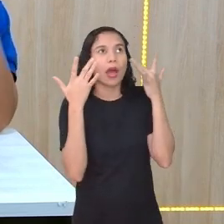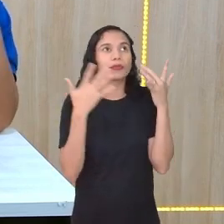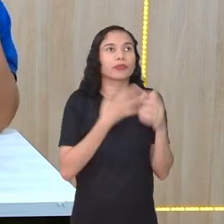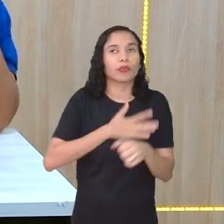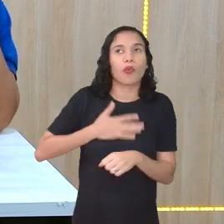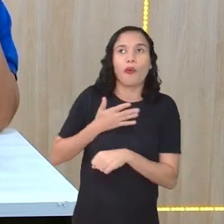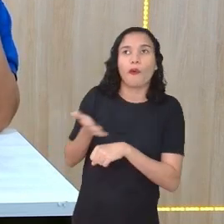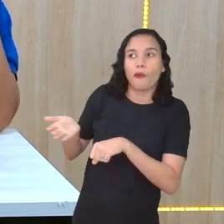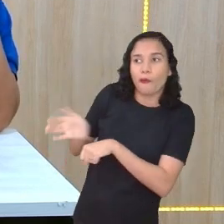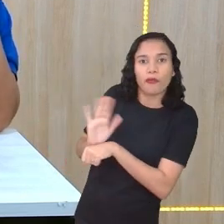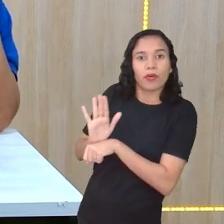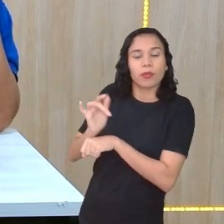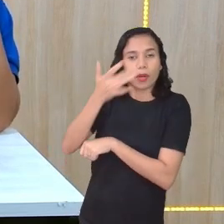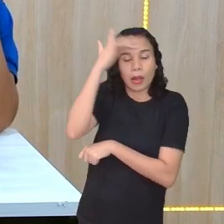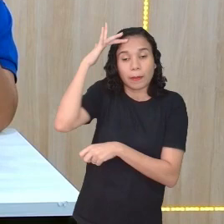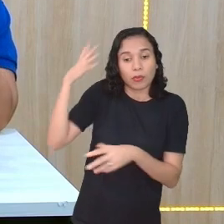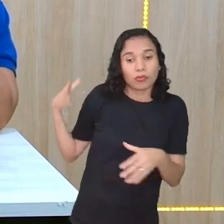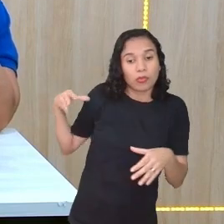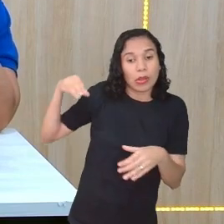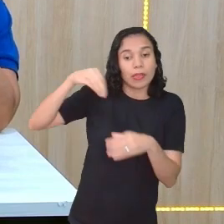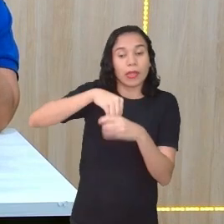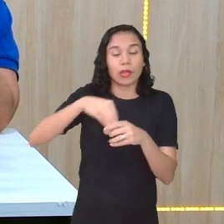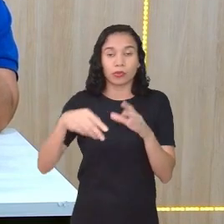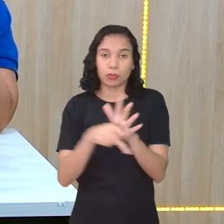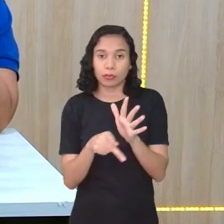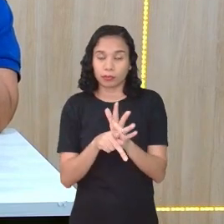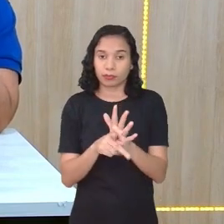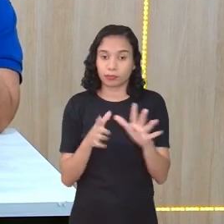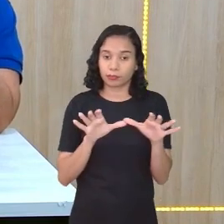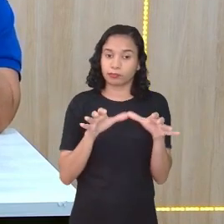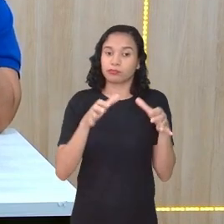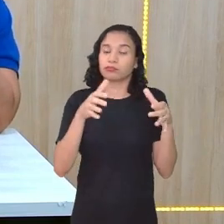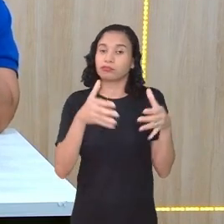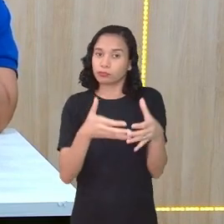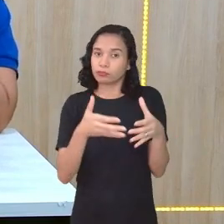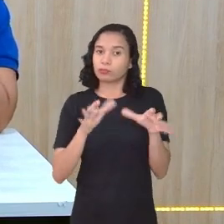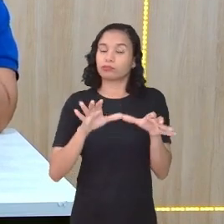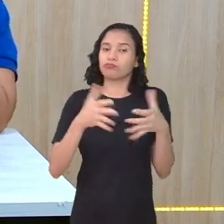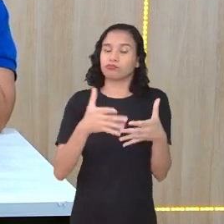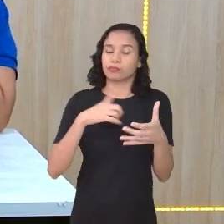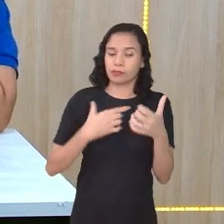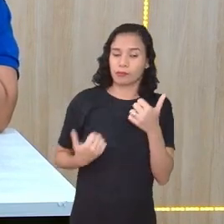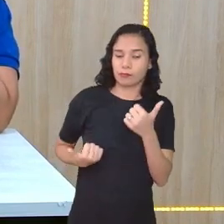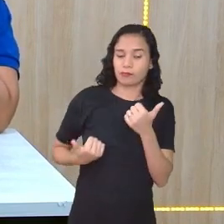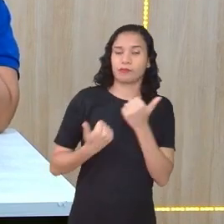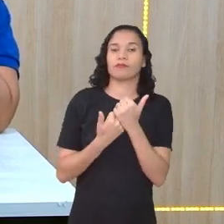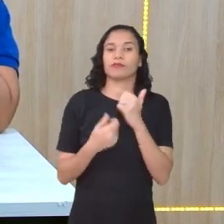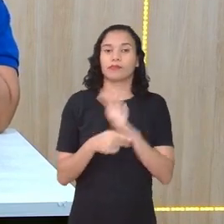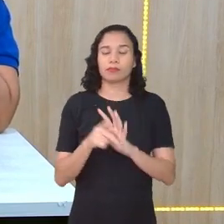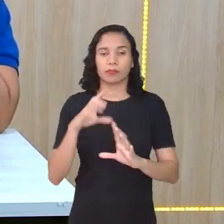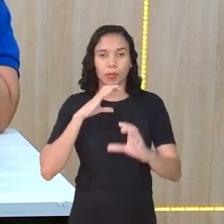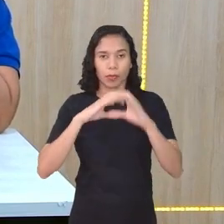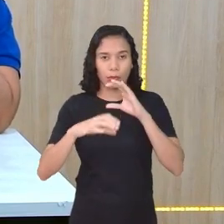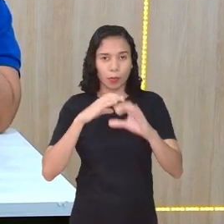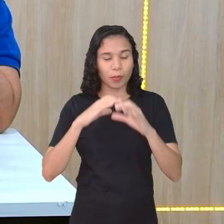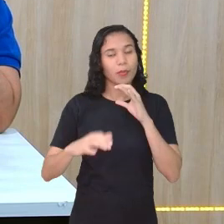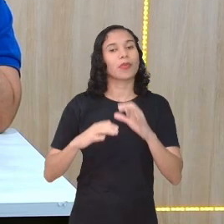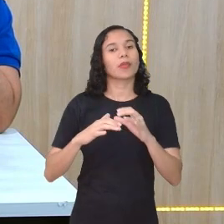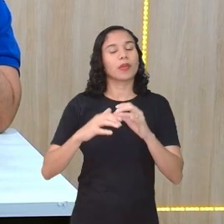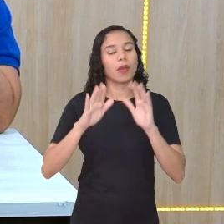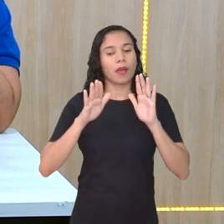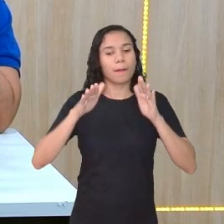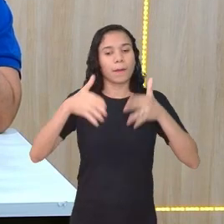Então, quando você está inserido em determinado grupo, esse grupo te dá suporte para se comunicar de forma